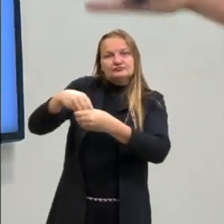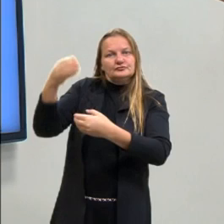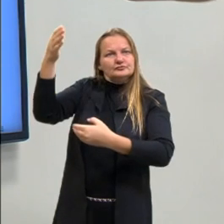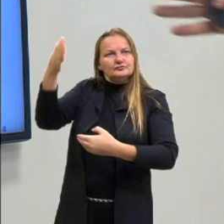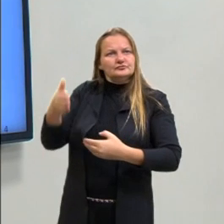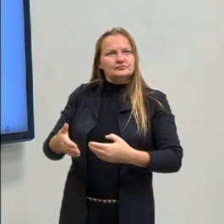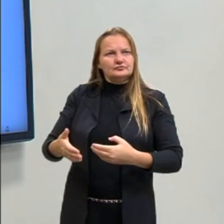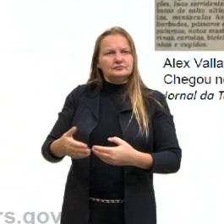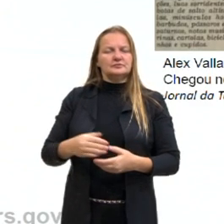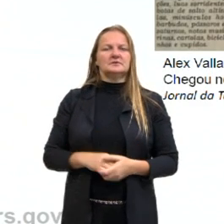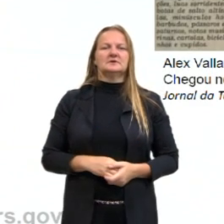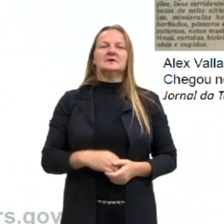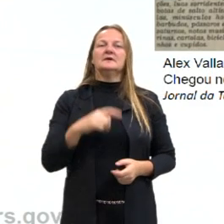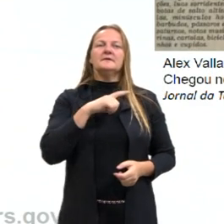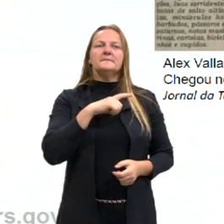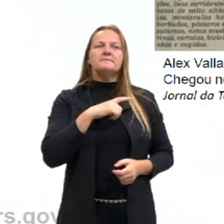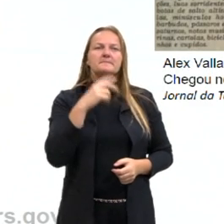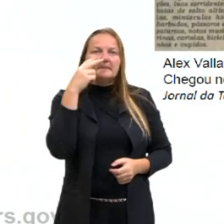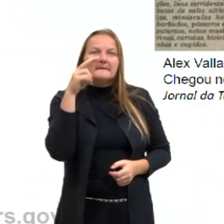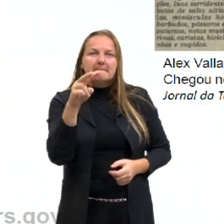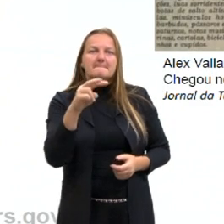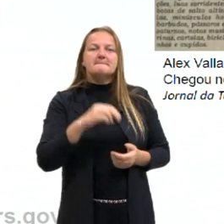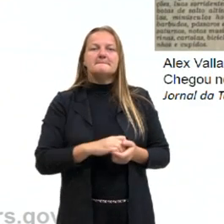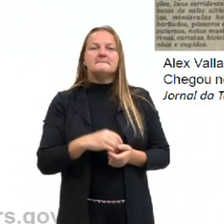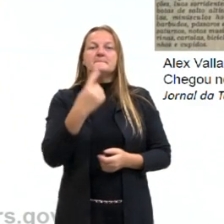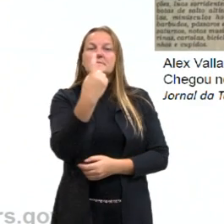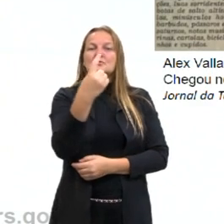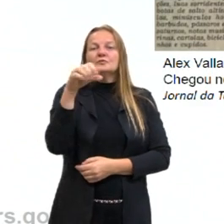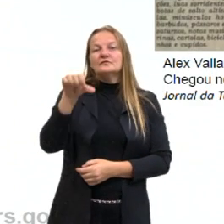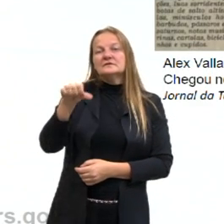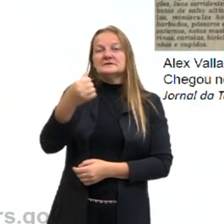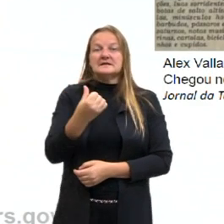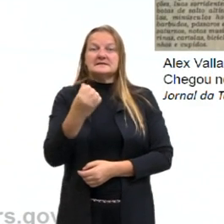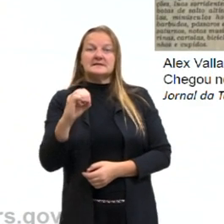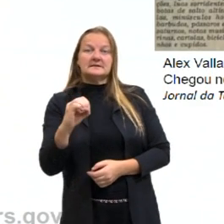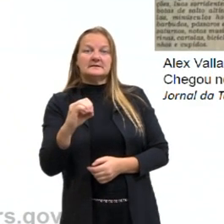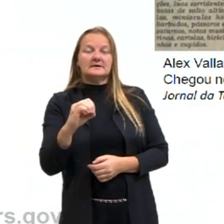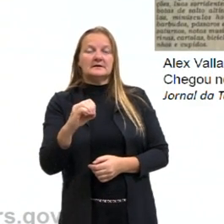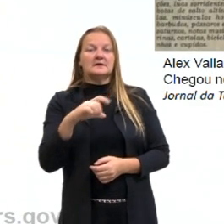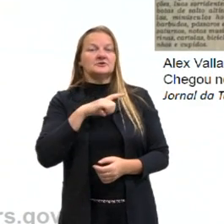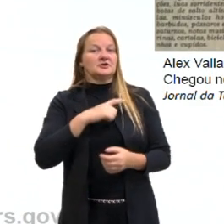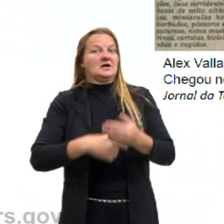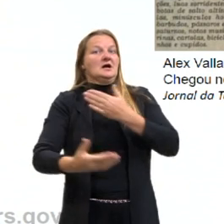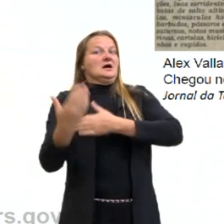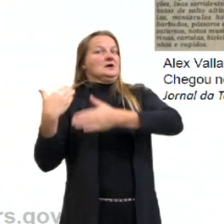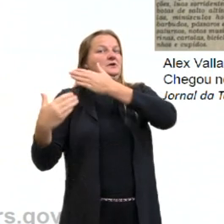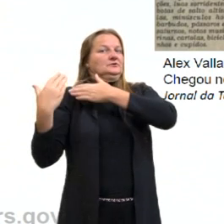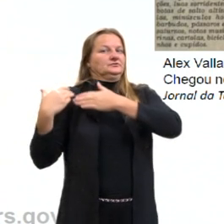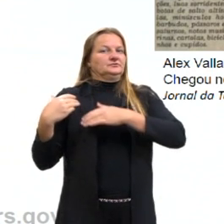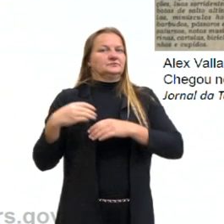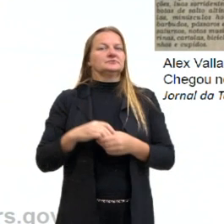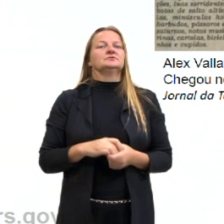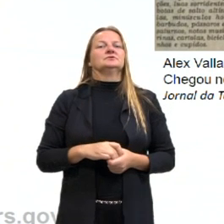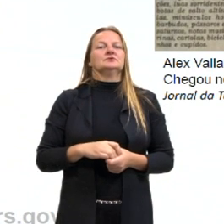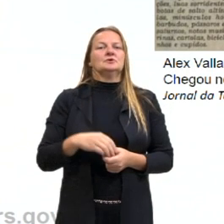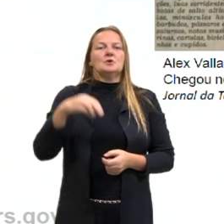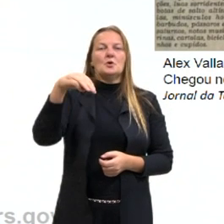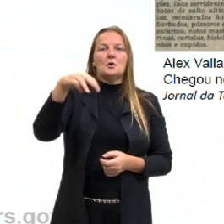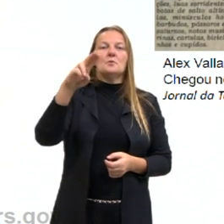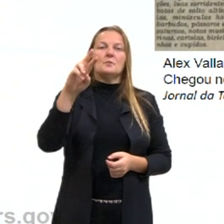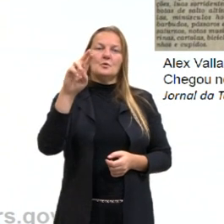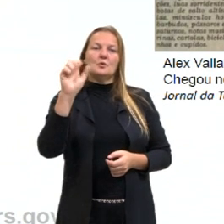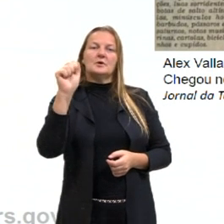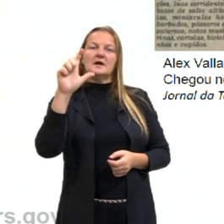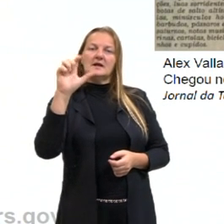gente, que aqui a gente vê se manifestando em 1960, mas que já esteve presente lá no muralismo do México